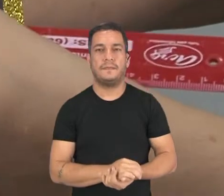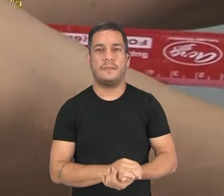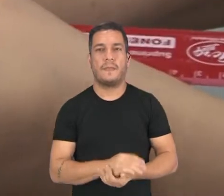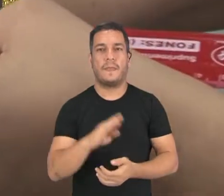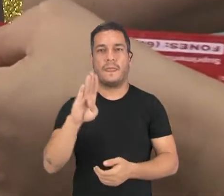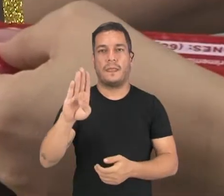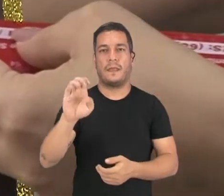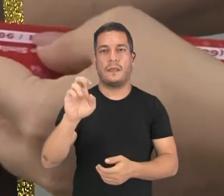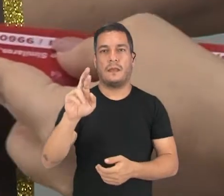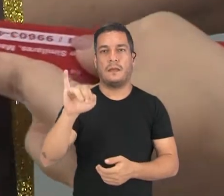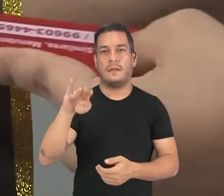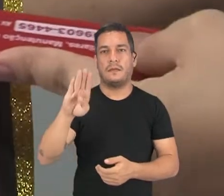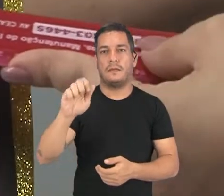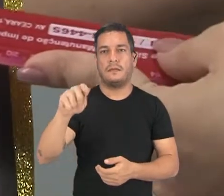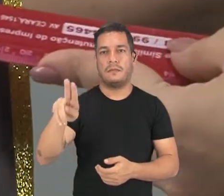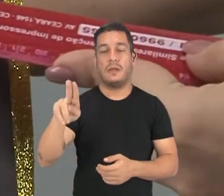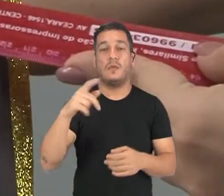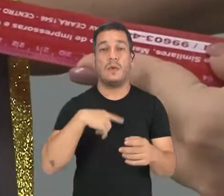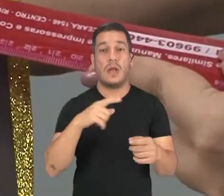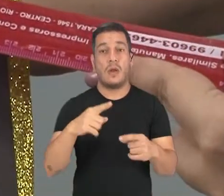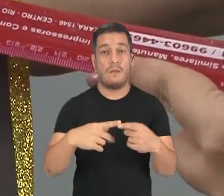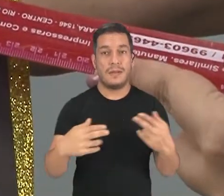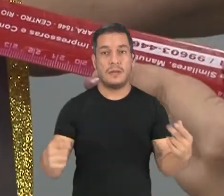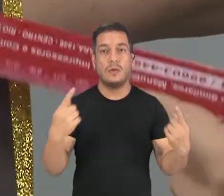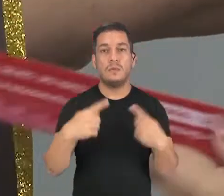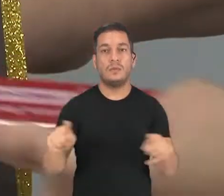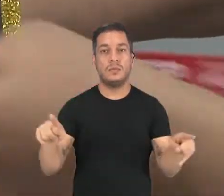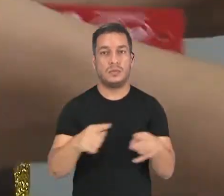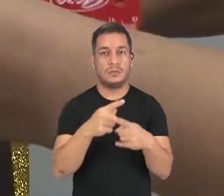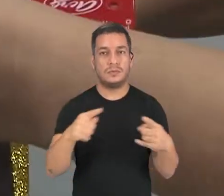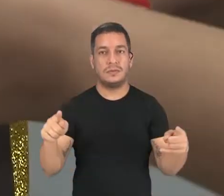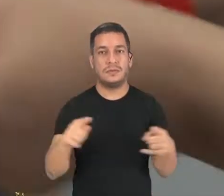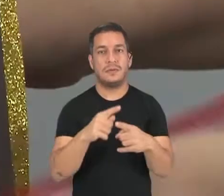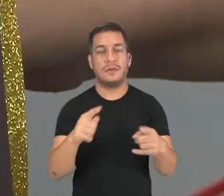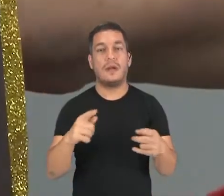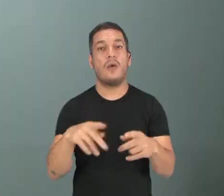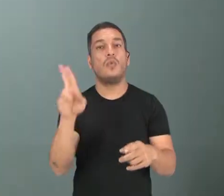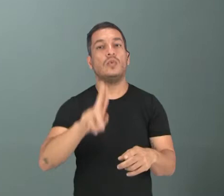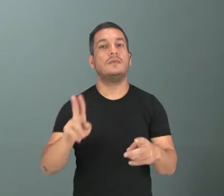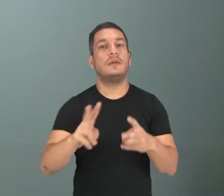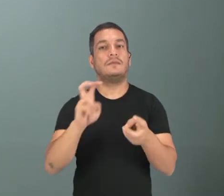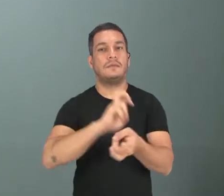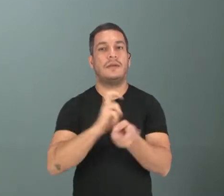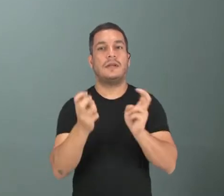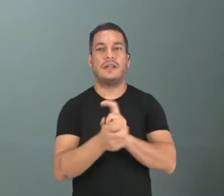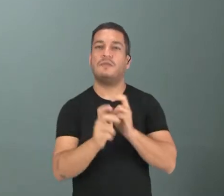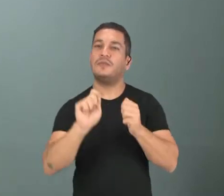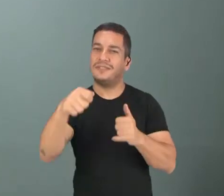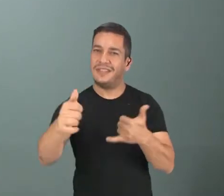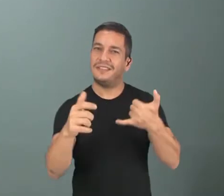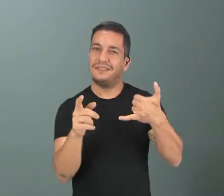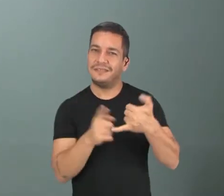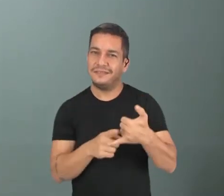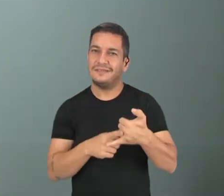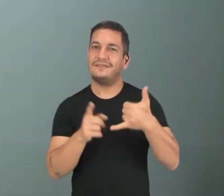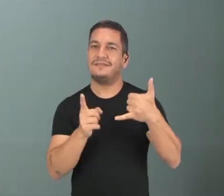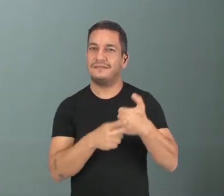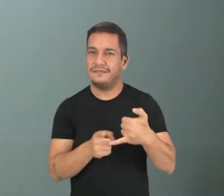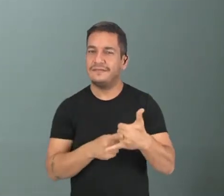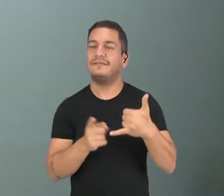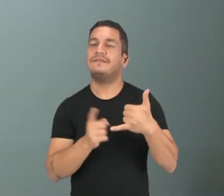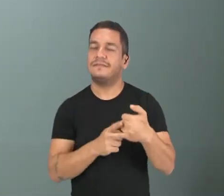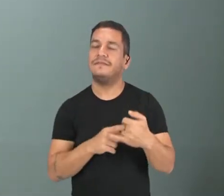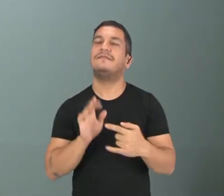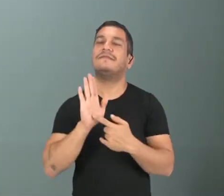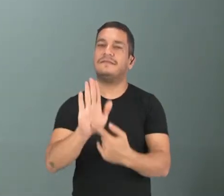Berimbau. Arco musical, instrumento indispensável na capoeira. Que é aquele que eu mostrei na imagem para